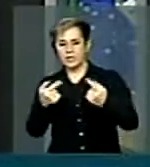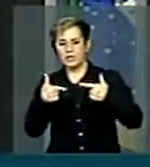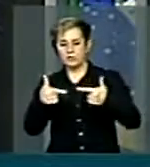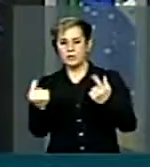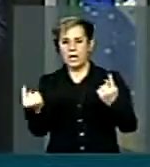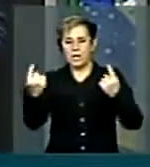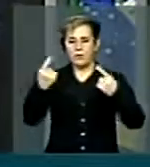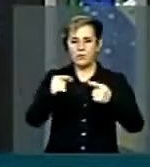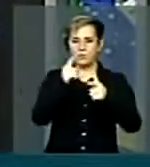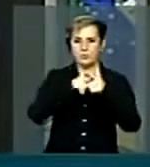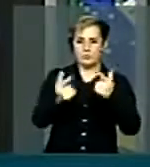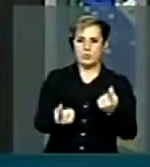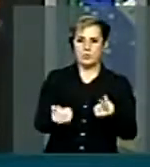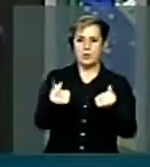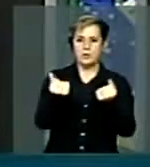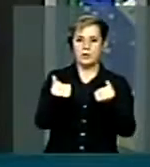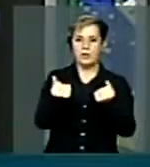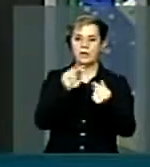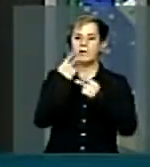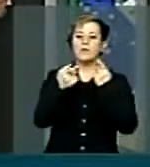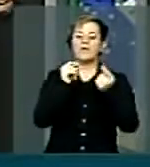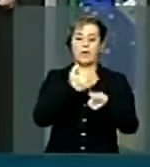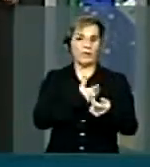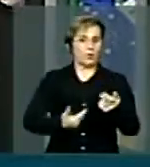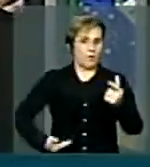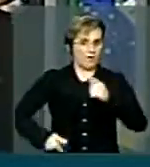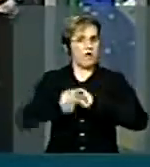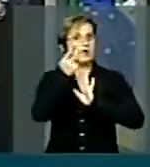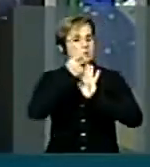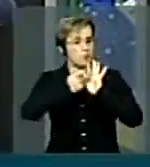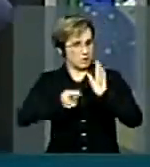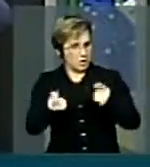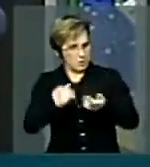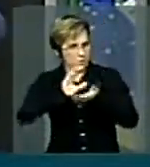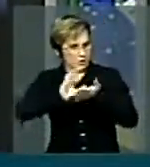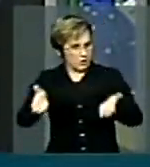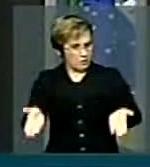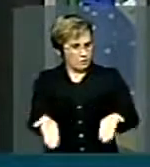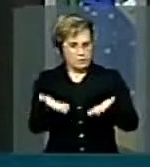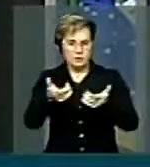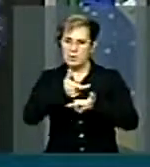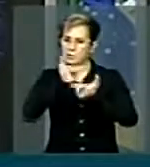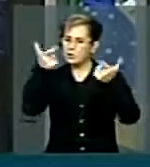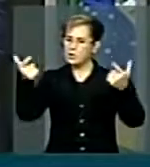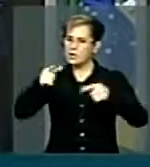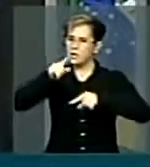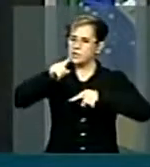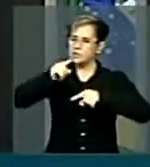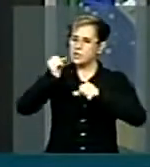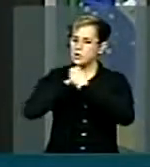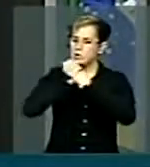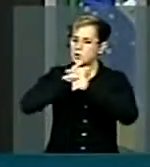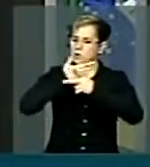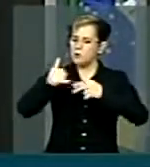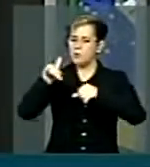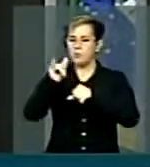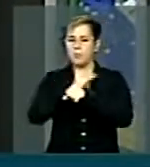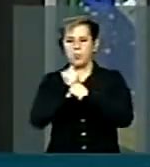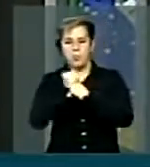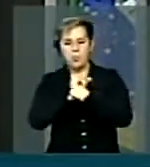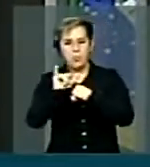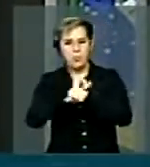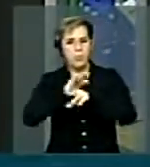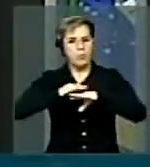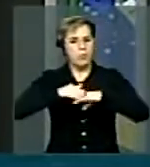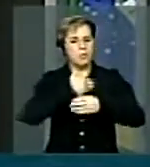um dos argumentos é que o governo tem um forte programa de investimentos em grandes obras públicas e estruturantes, que